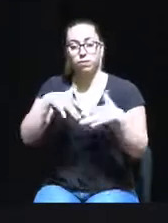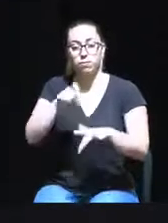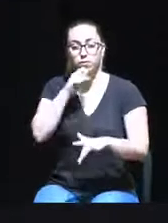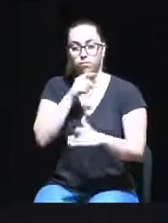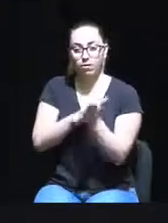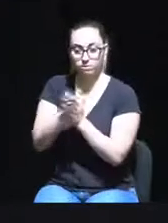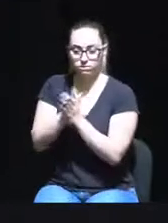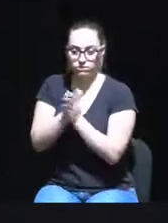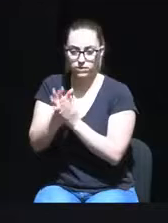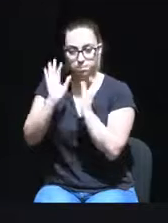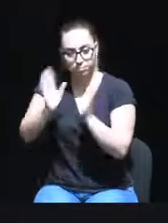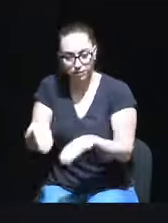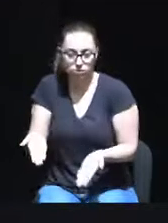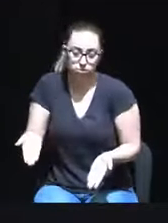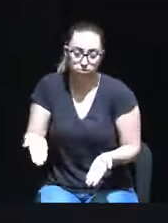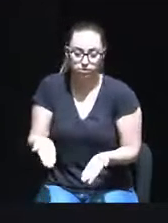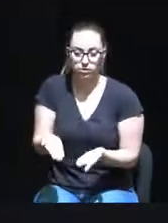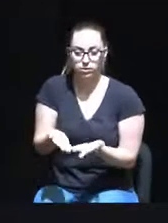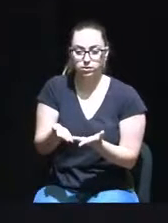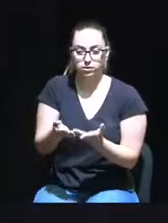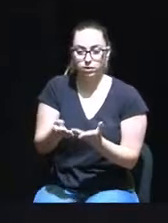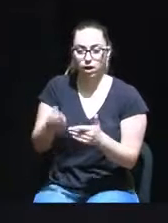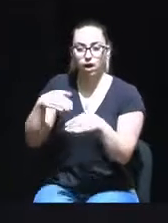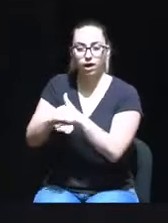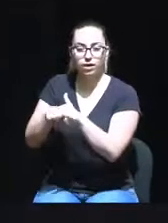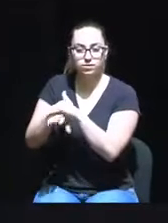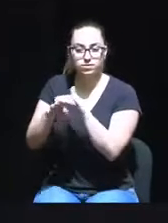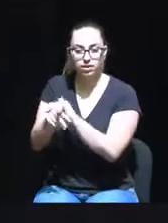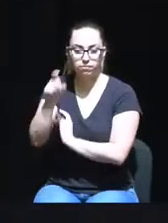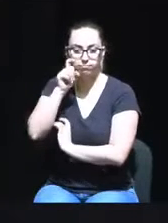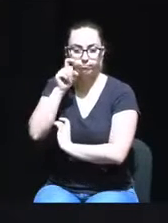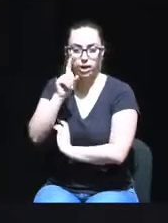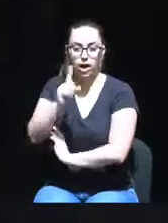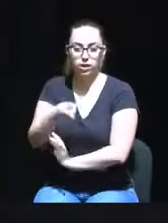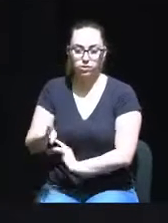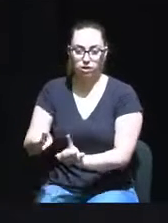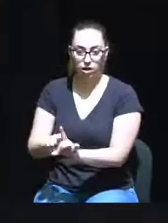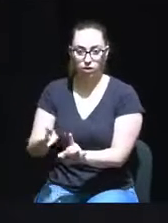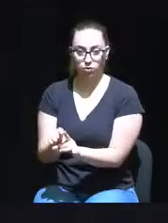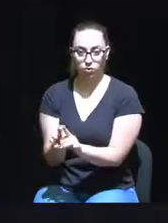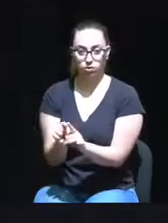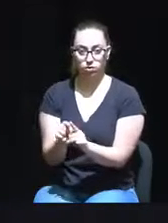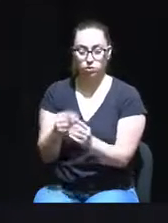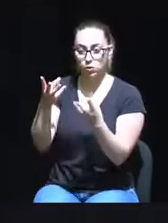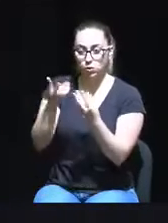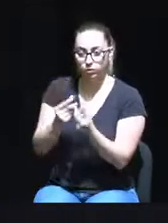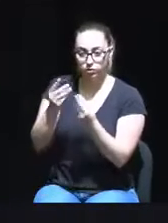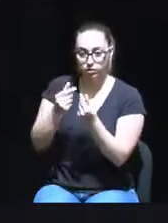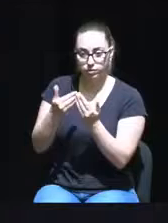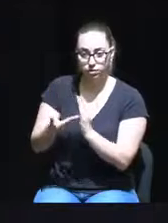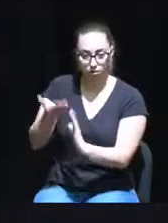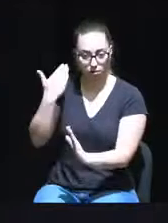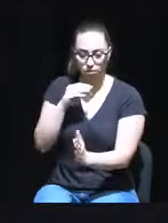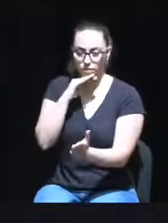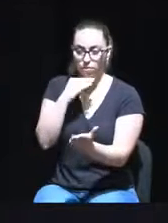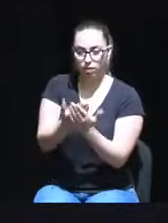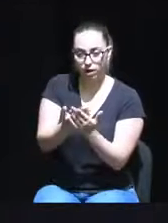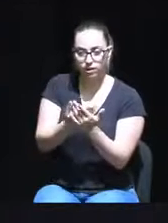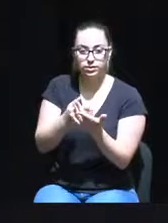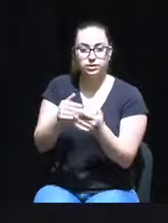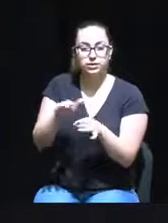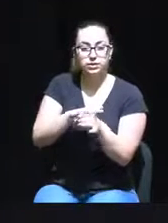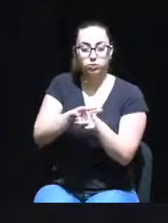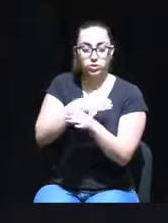socorrendo-se, inevitavelmente, da designada reserva de contingência, ou seja, da dotação orçamental estabelecida para dar cobertura a